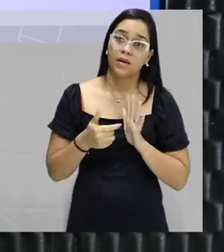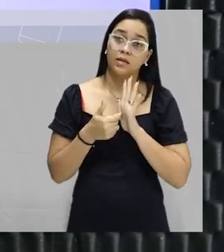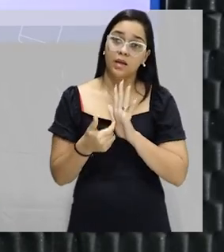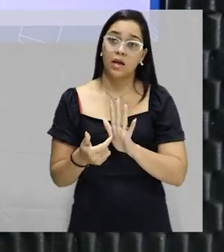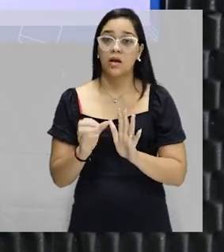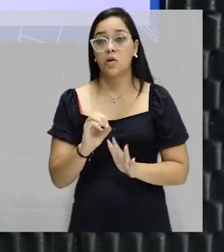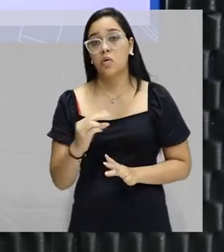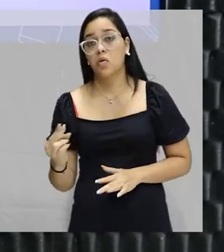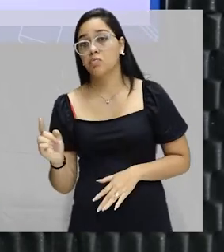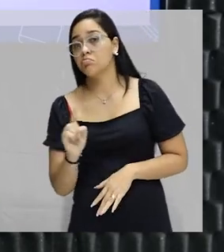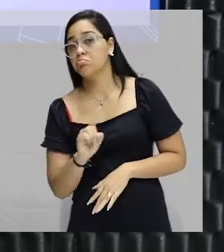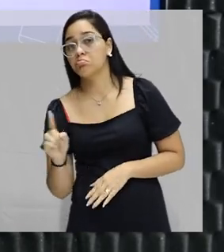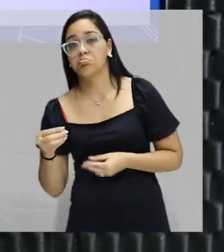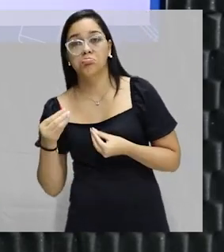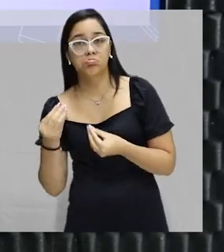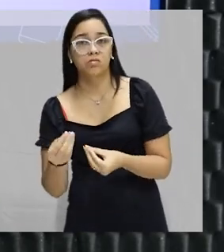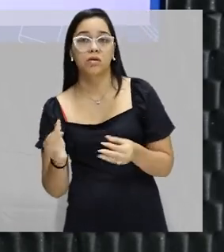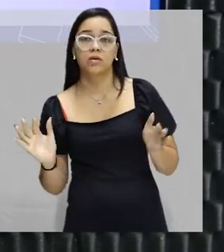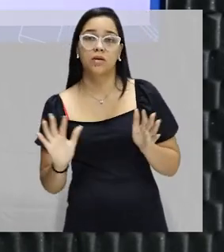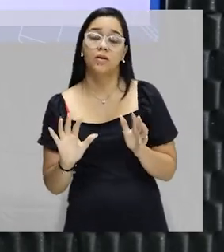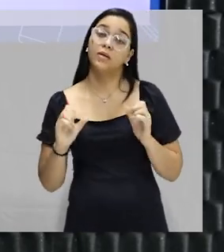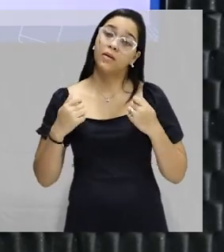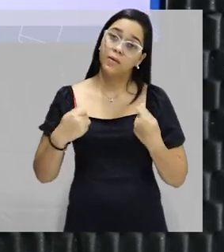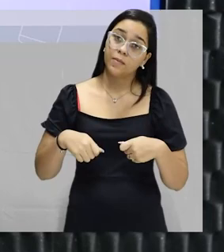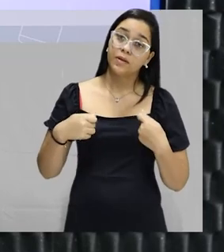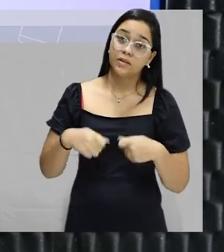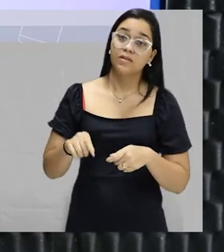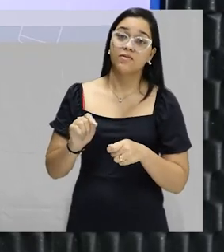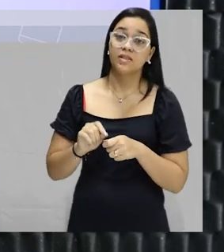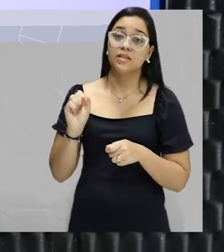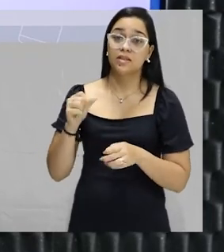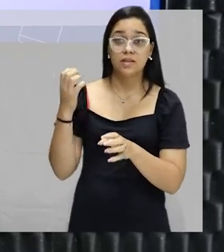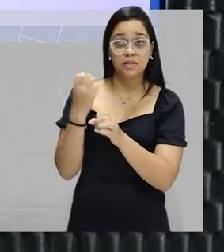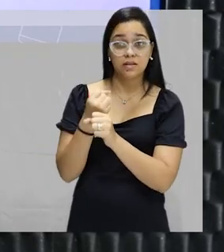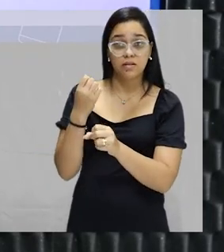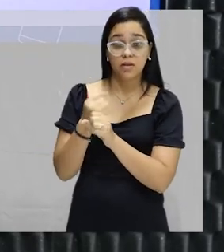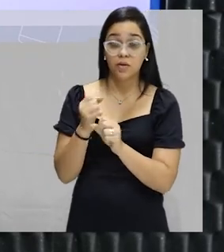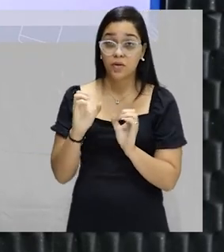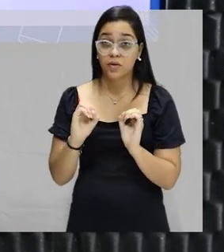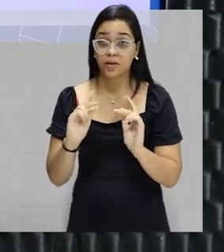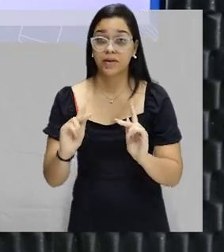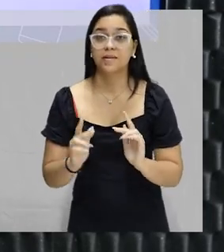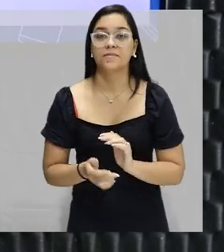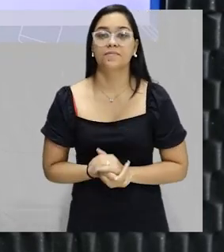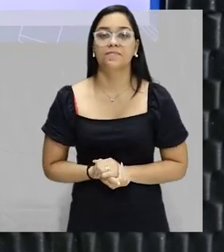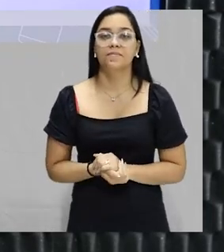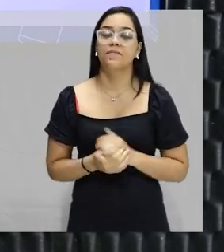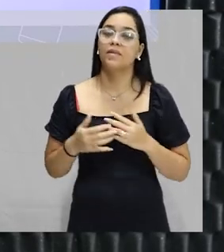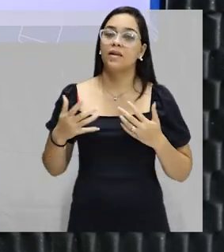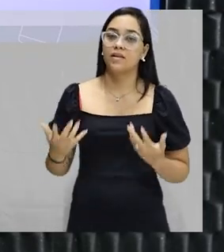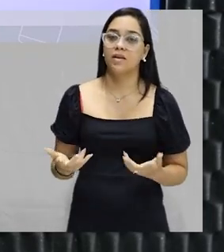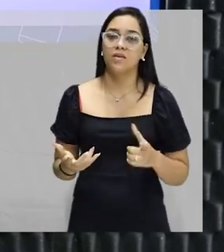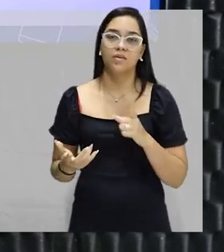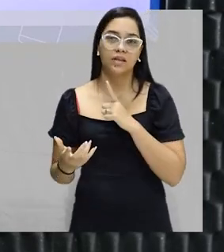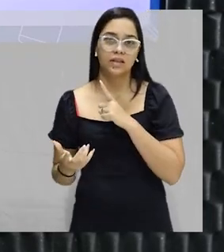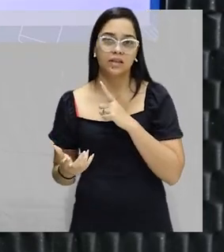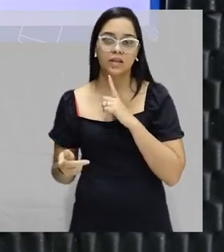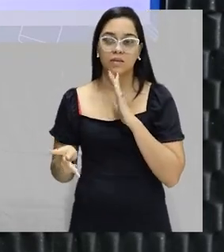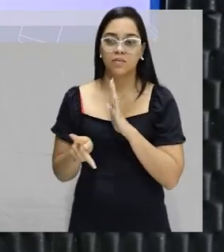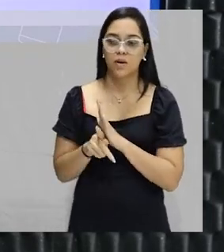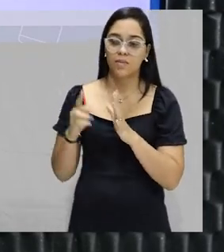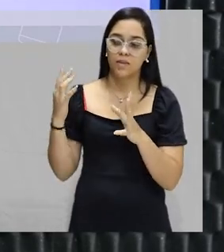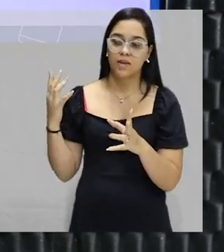ora, a questão não fornece. Então, a gente precisa fazer esse cálculo. Show de bola, turminha? Então, um pouquinho, né, da